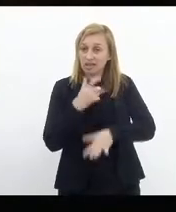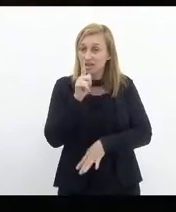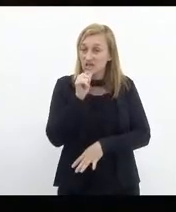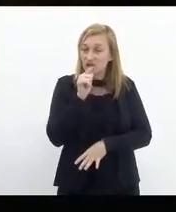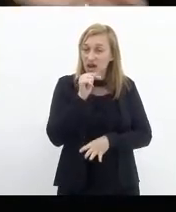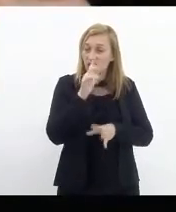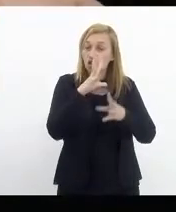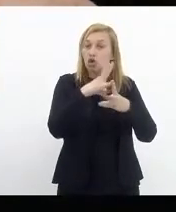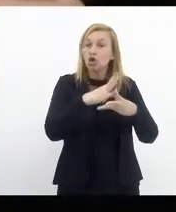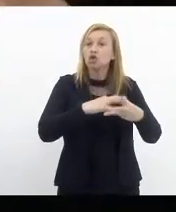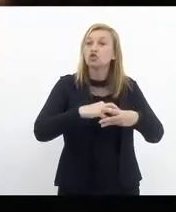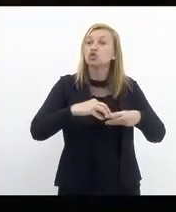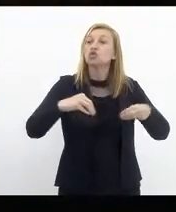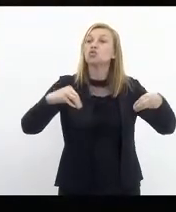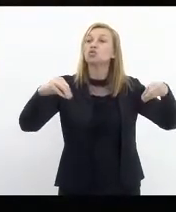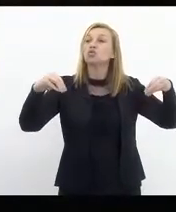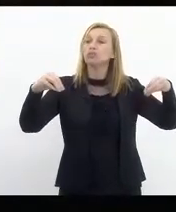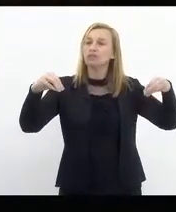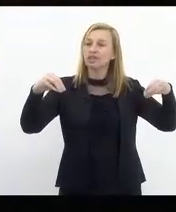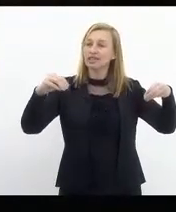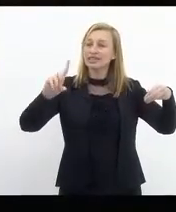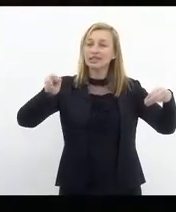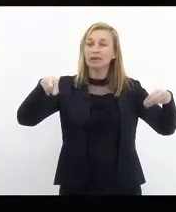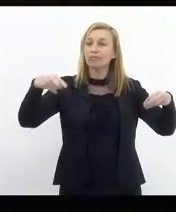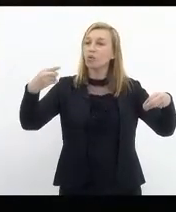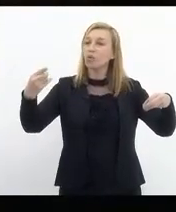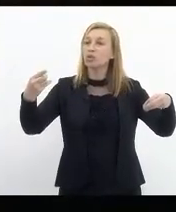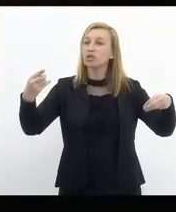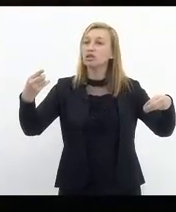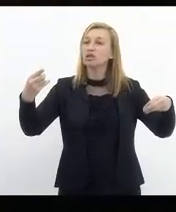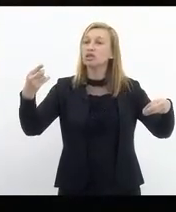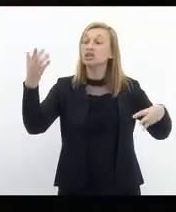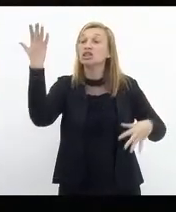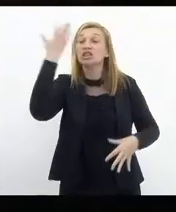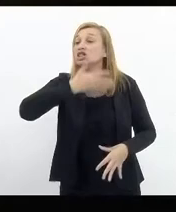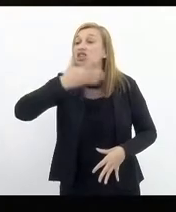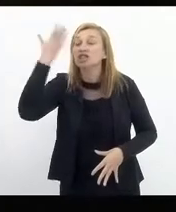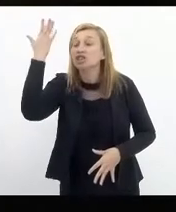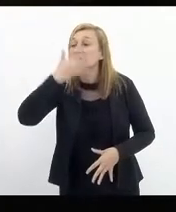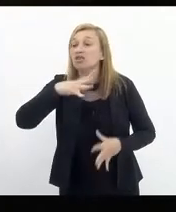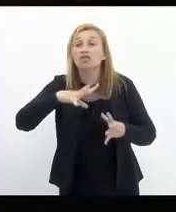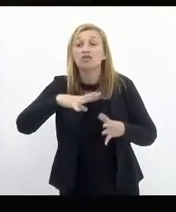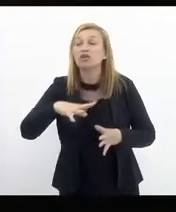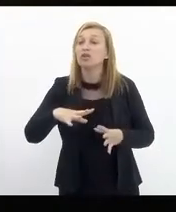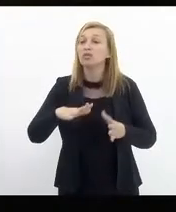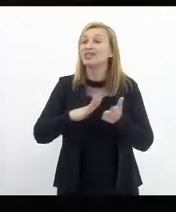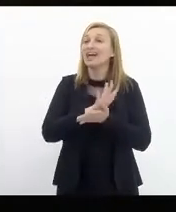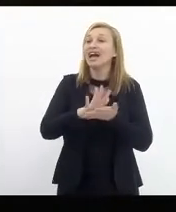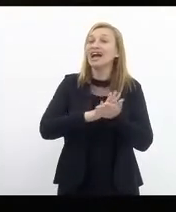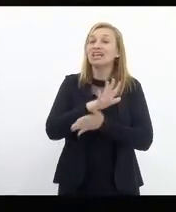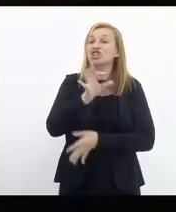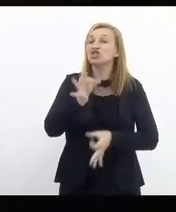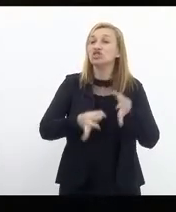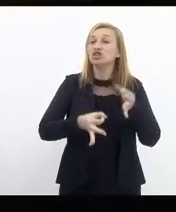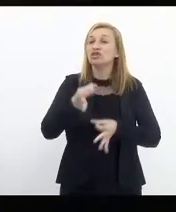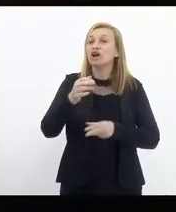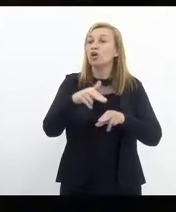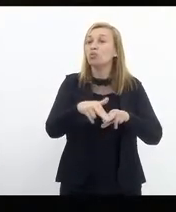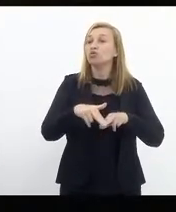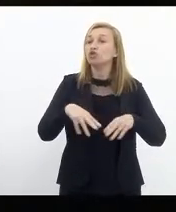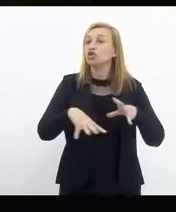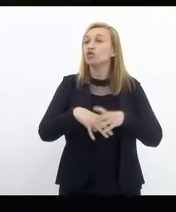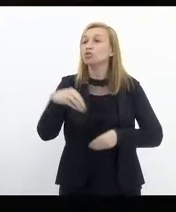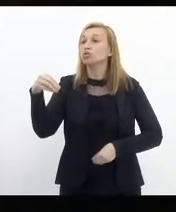desapareça e depois ninguém saiba justificar as razões e causas do